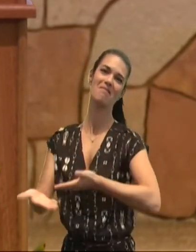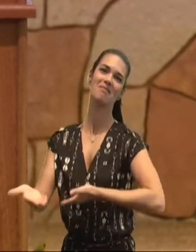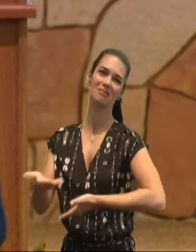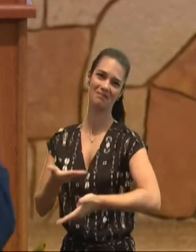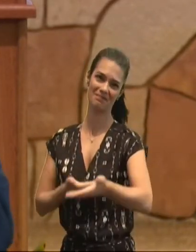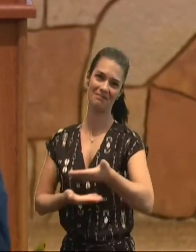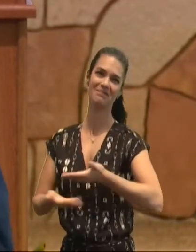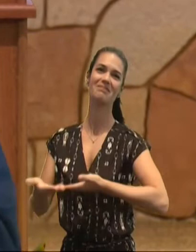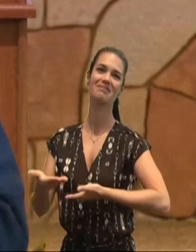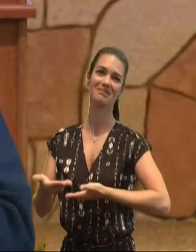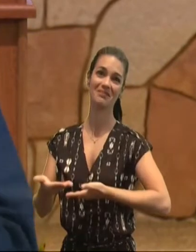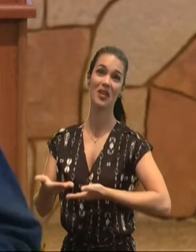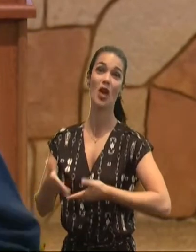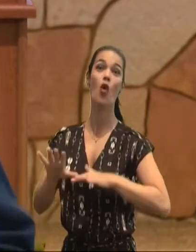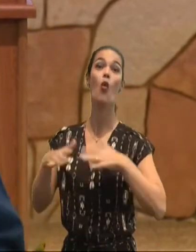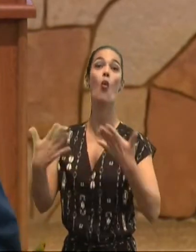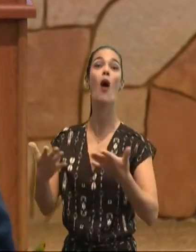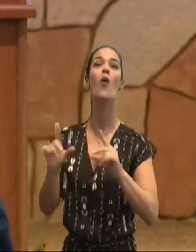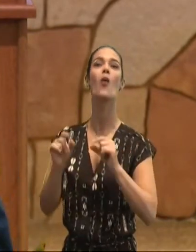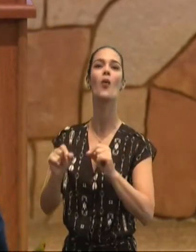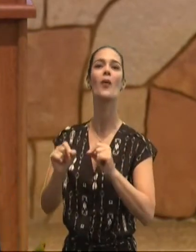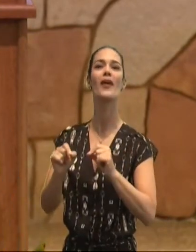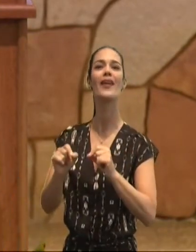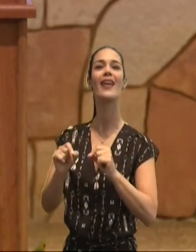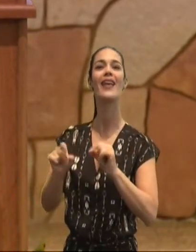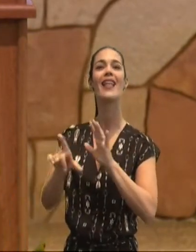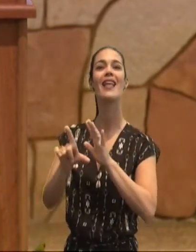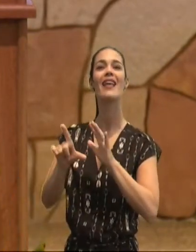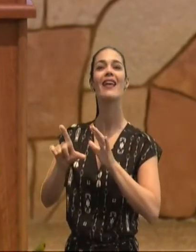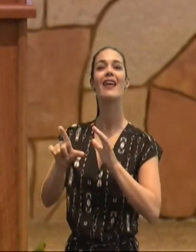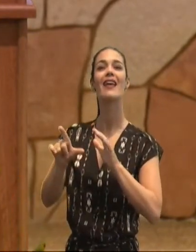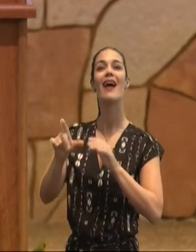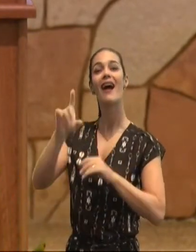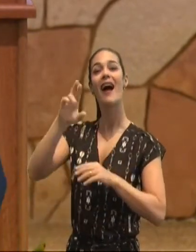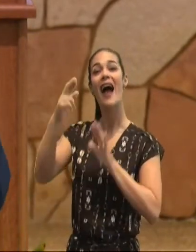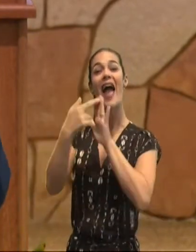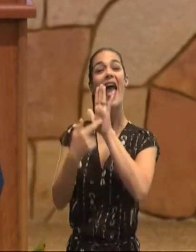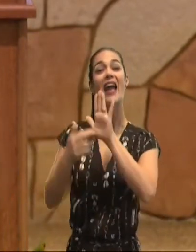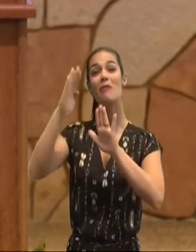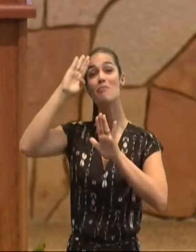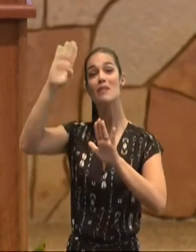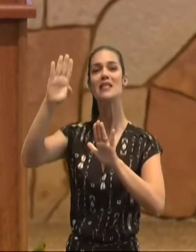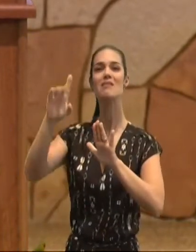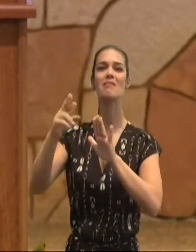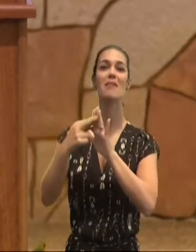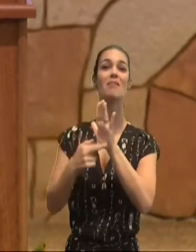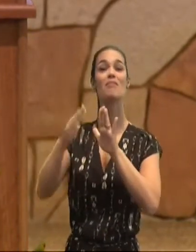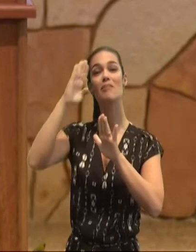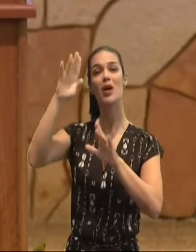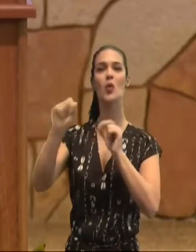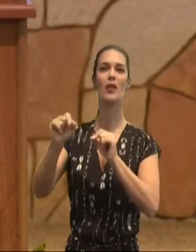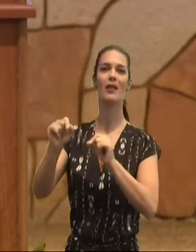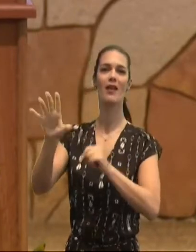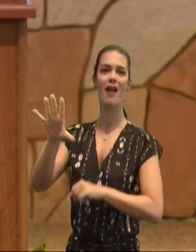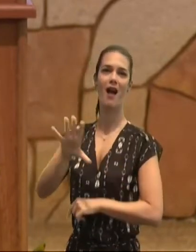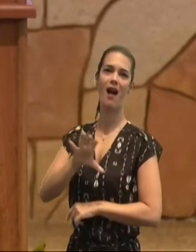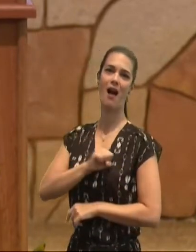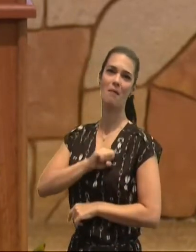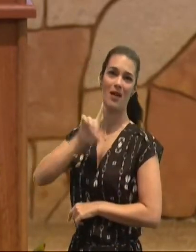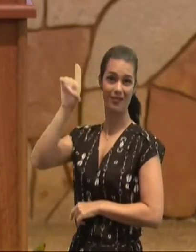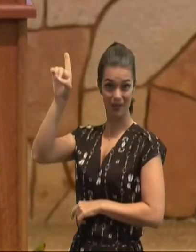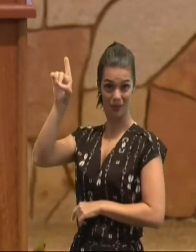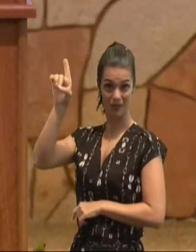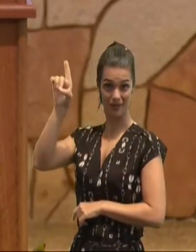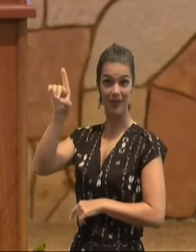saber, amarás, o teu próximo, como a ti mesmo, a nossa, a nossa liberdade, é expressa, no nosso amor,